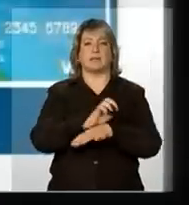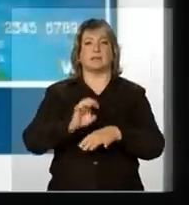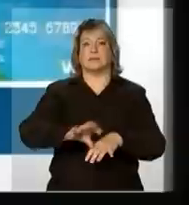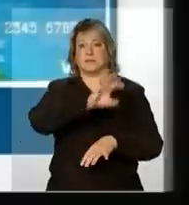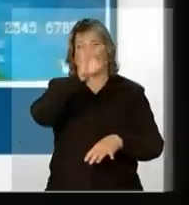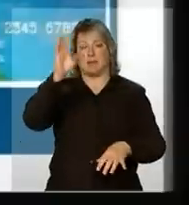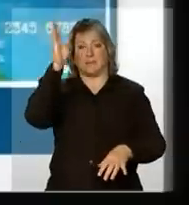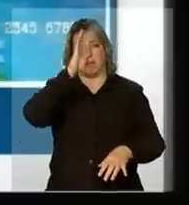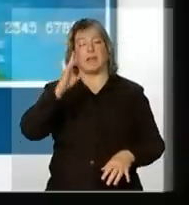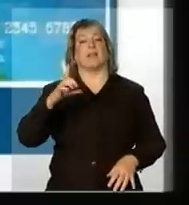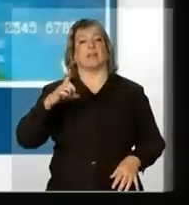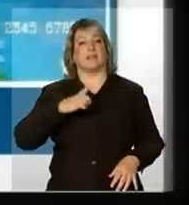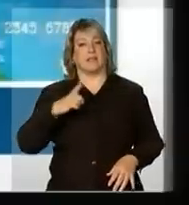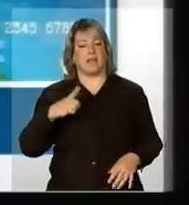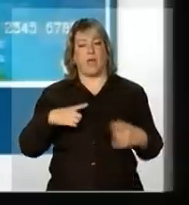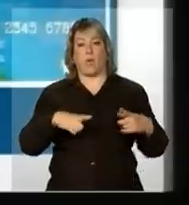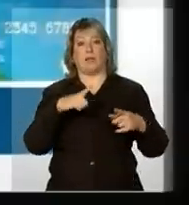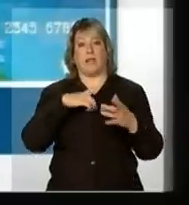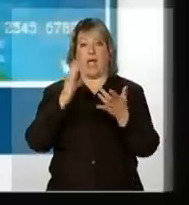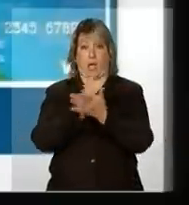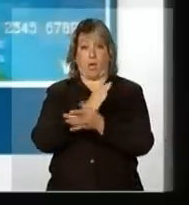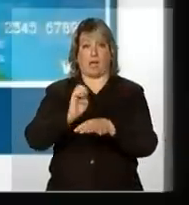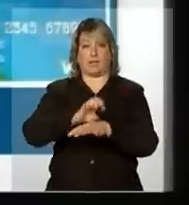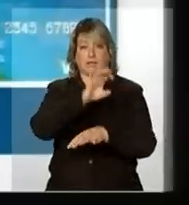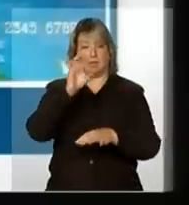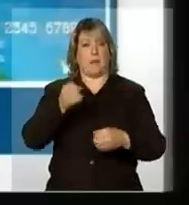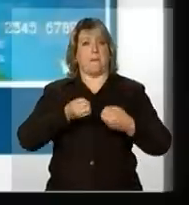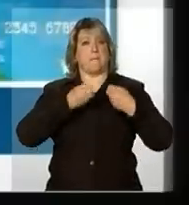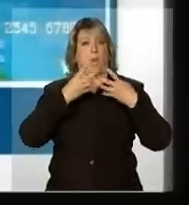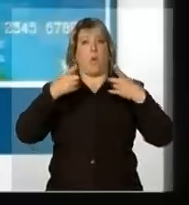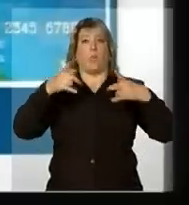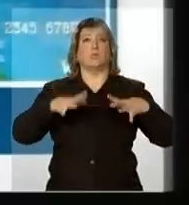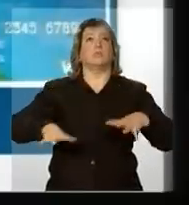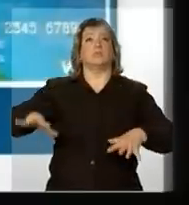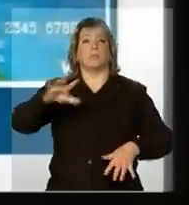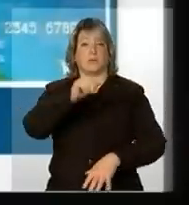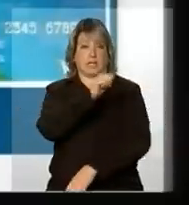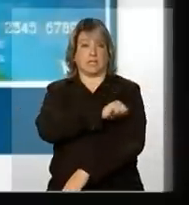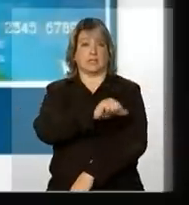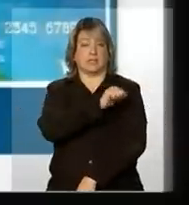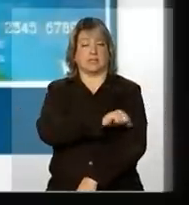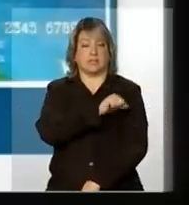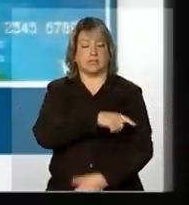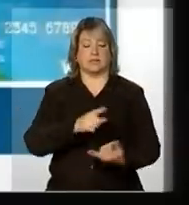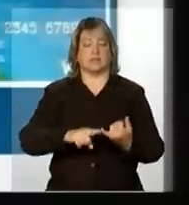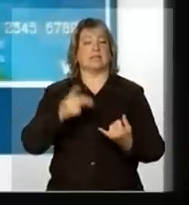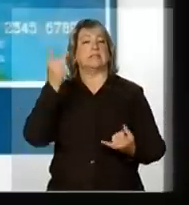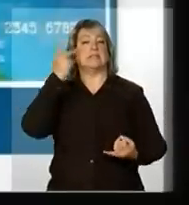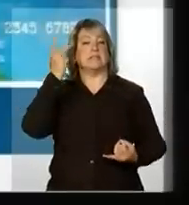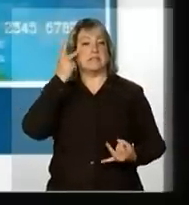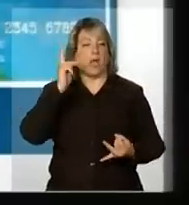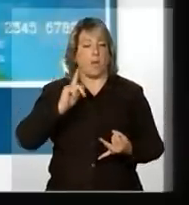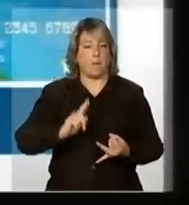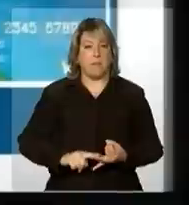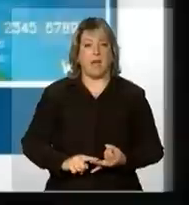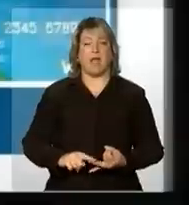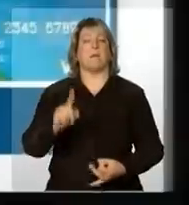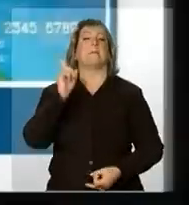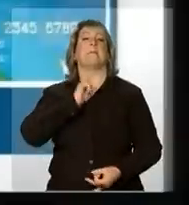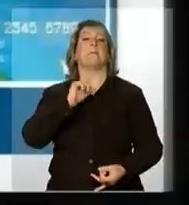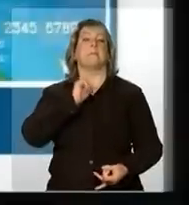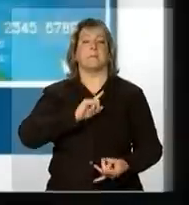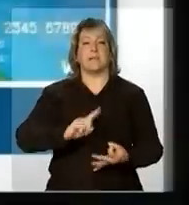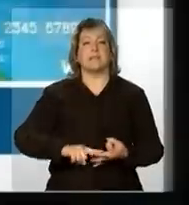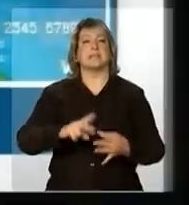estados que têm uma estrutura muito boa, como é o caso de Rio de Janeiro, São Paulo, Minas